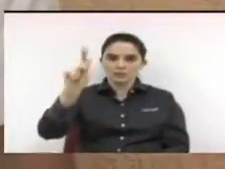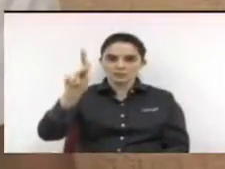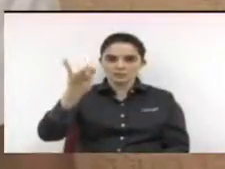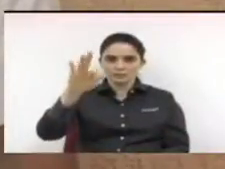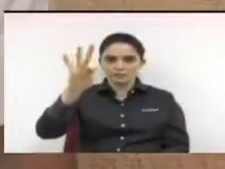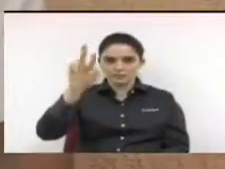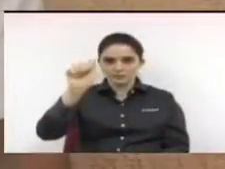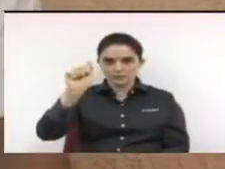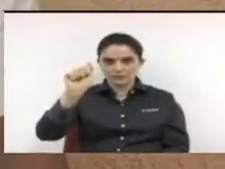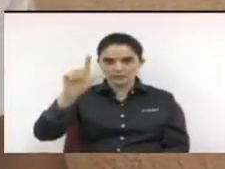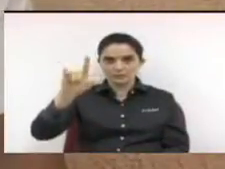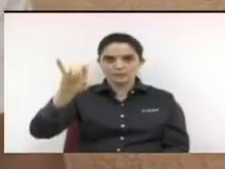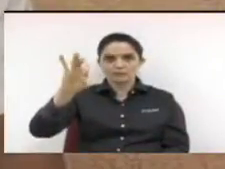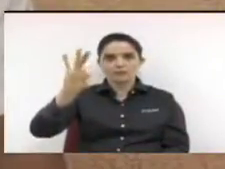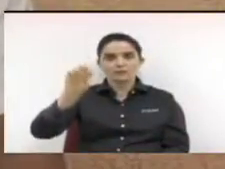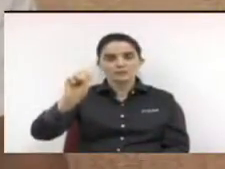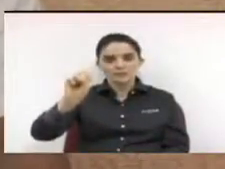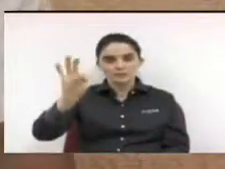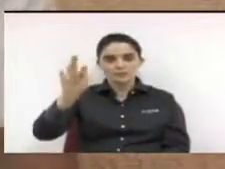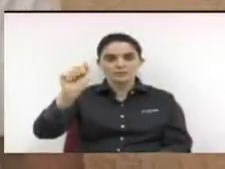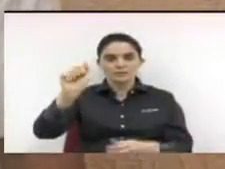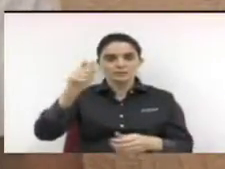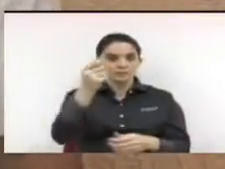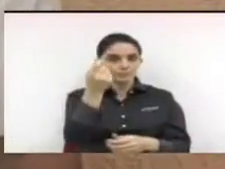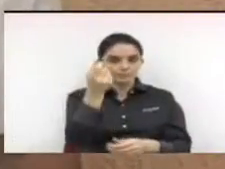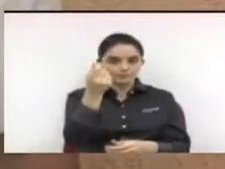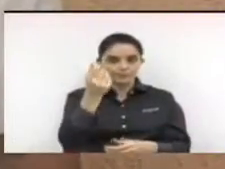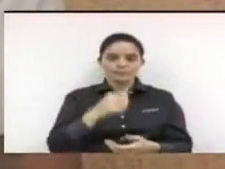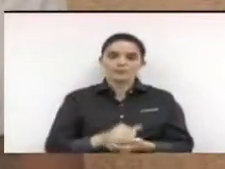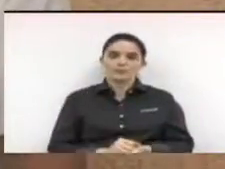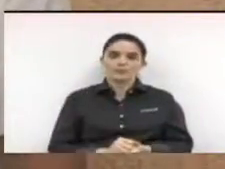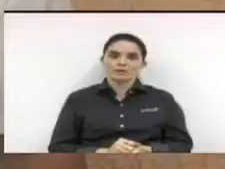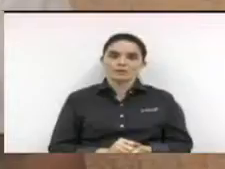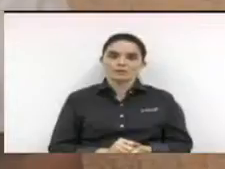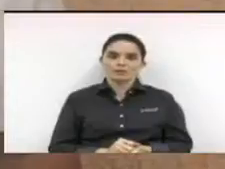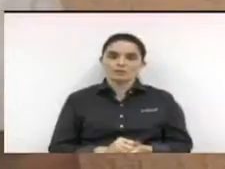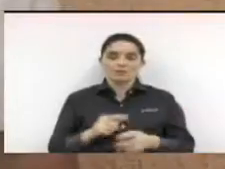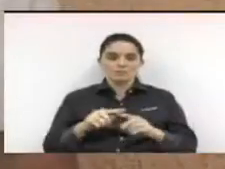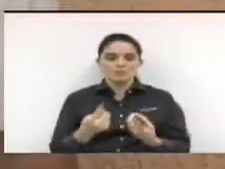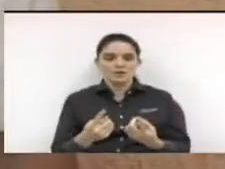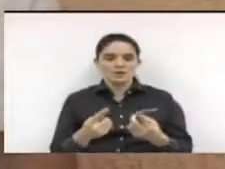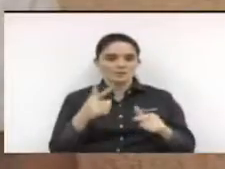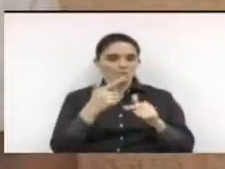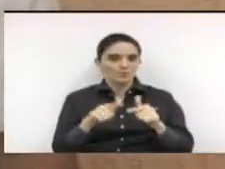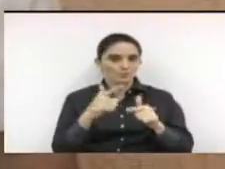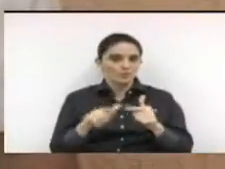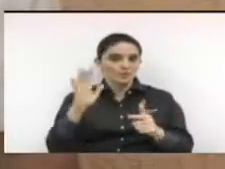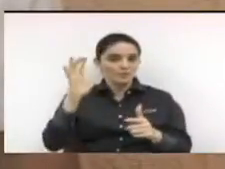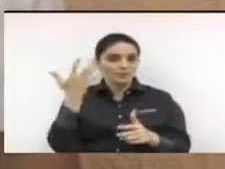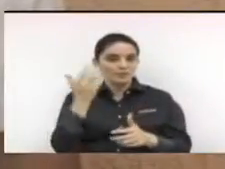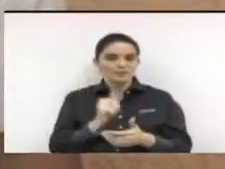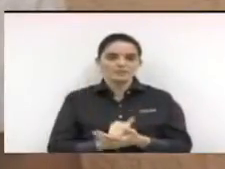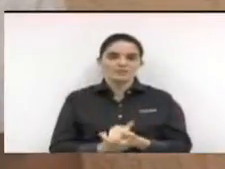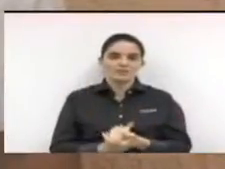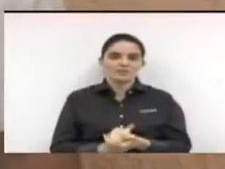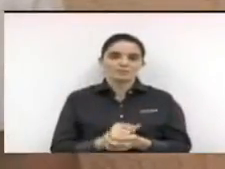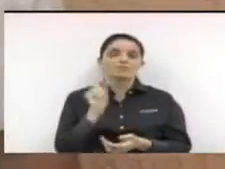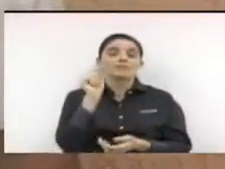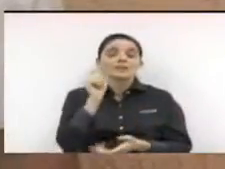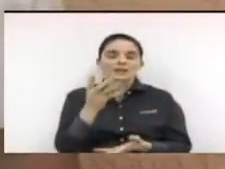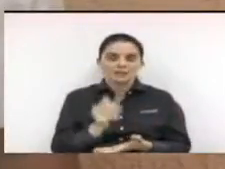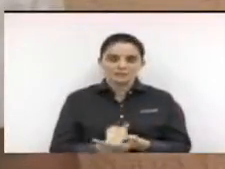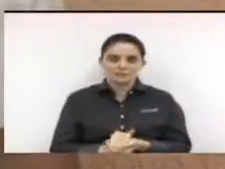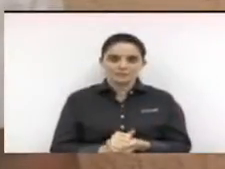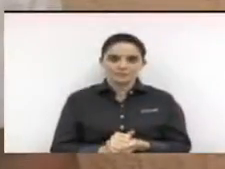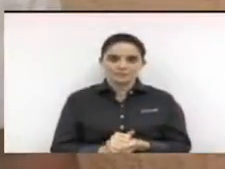professores, dos alunos que são filhos de trabalhadores. É aí que a corda vai arrebentar. Por isso, nós votamos, e eu